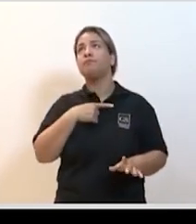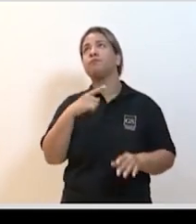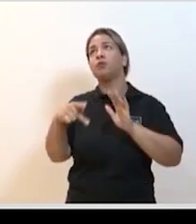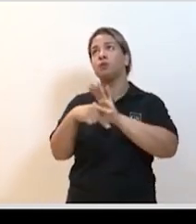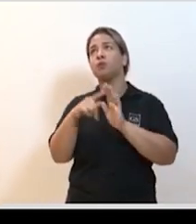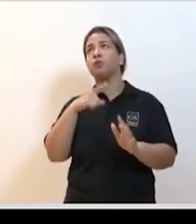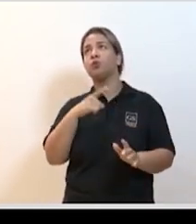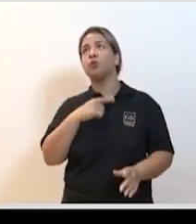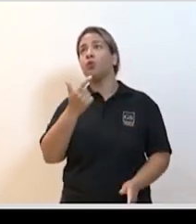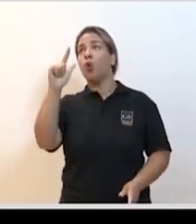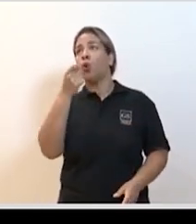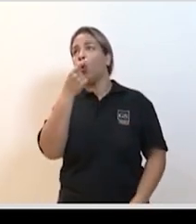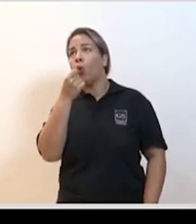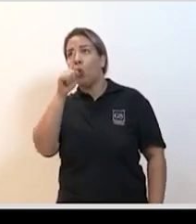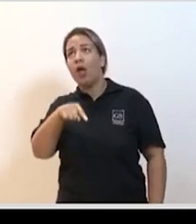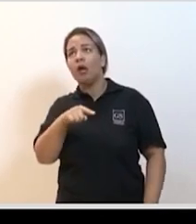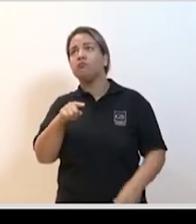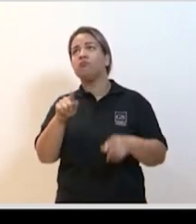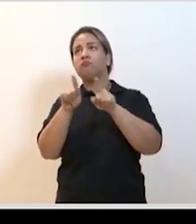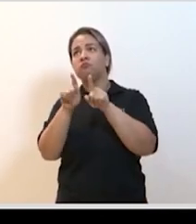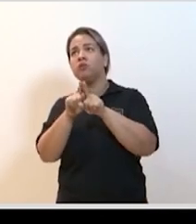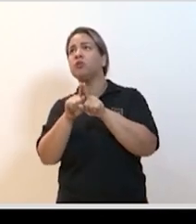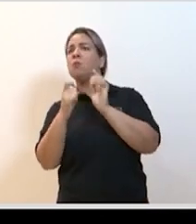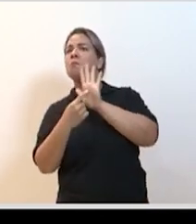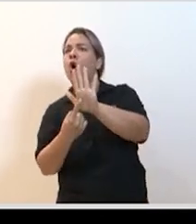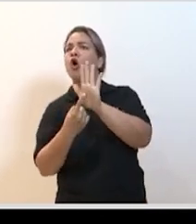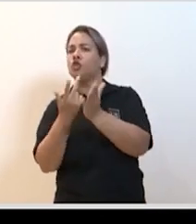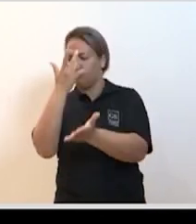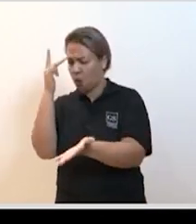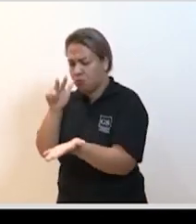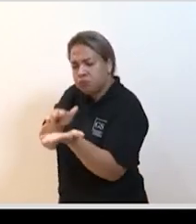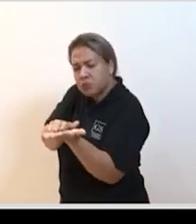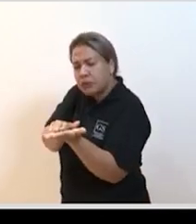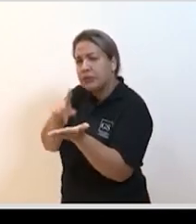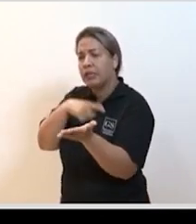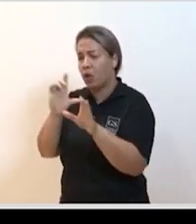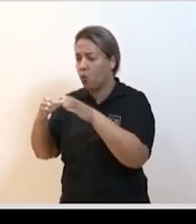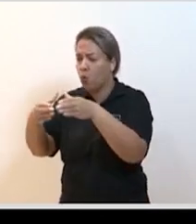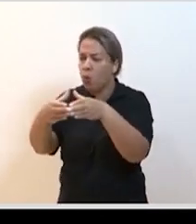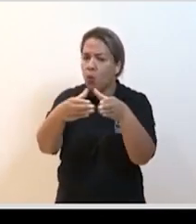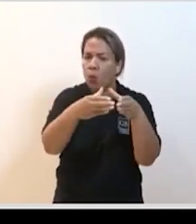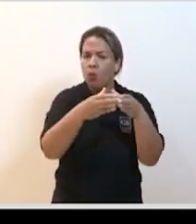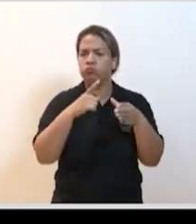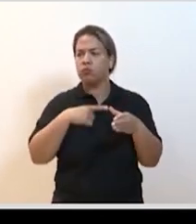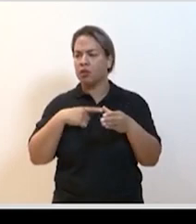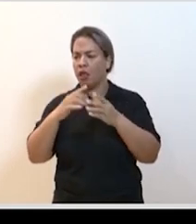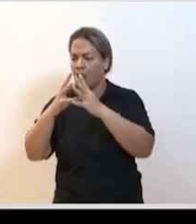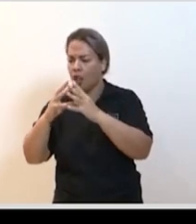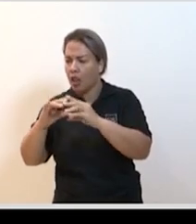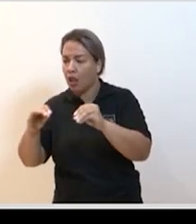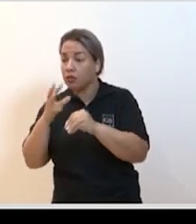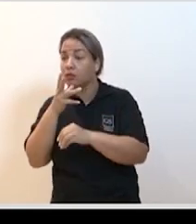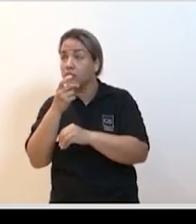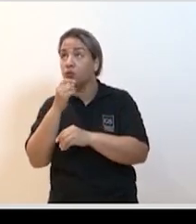eliminação viral através do PCR e a gente vê que quando o paciente não fazia nada num pequeno grupo a eliminação demorava para acontecer. Quando